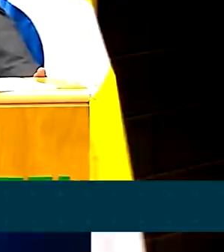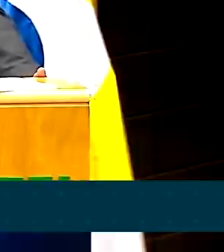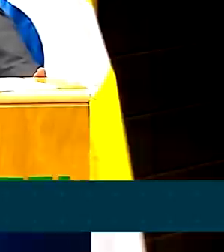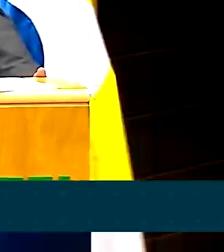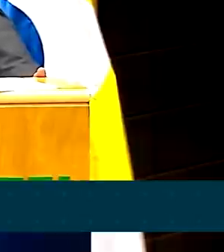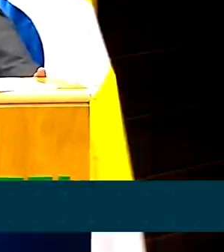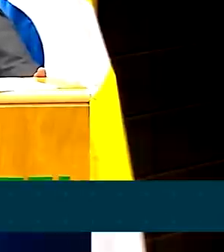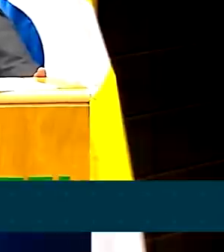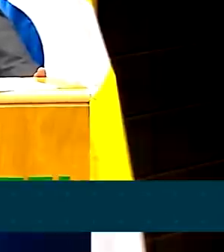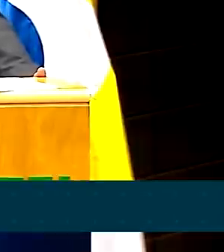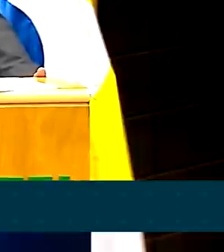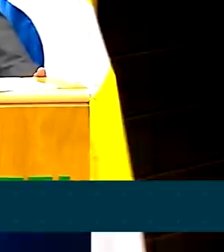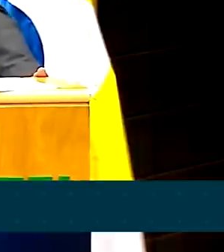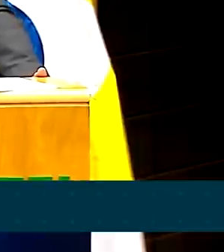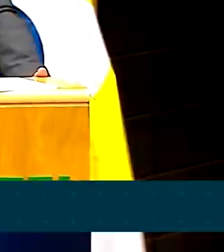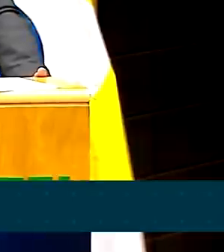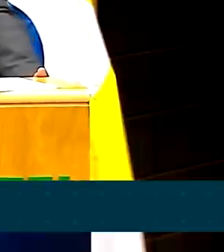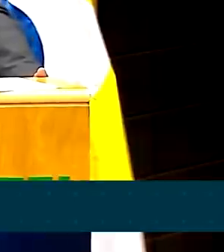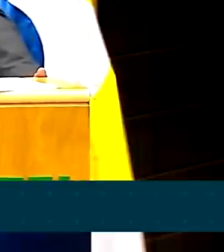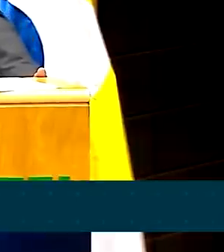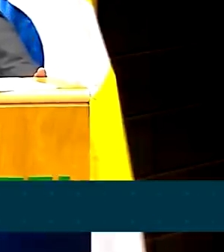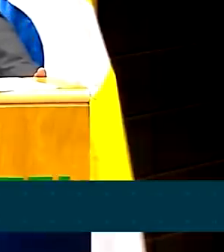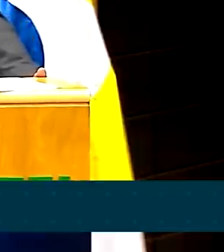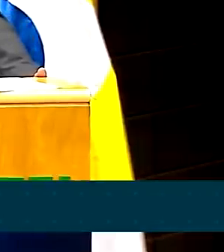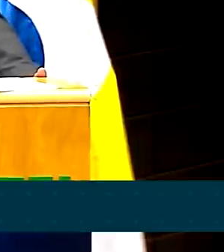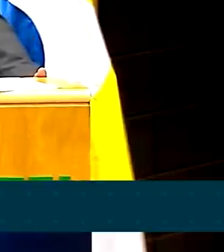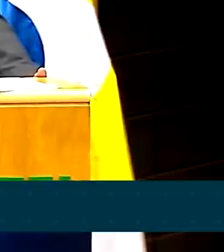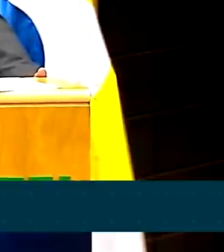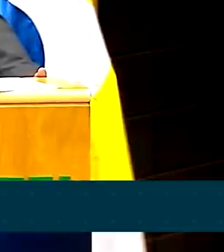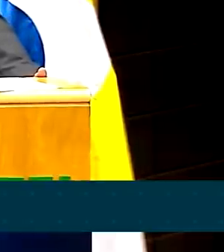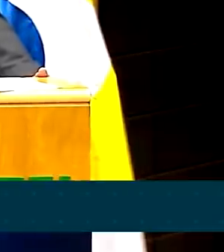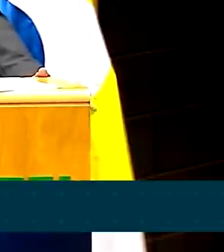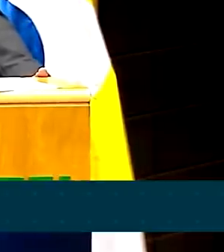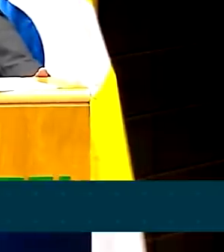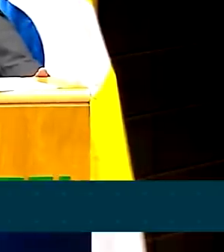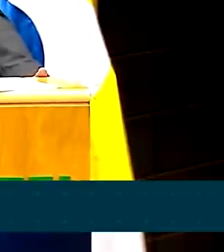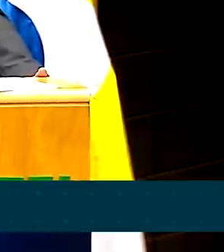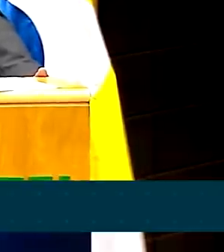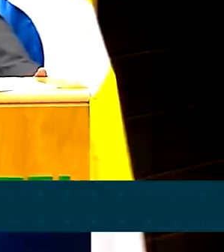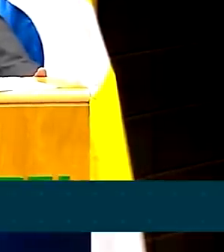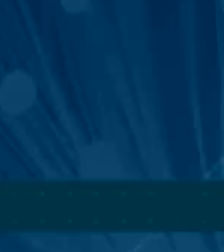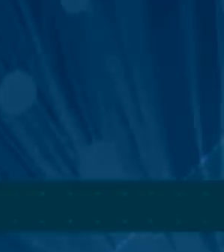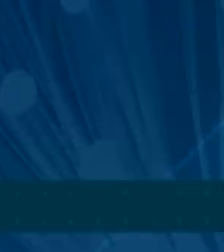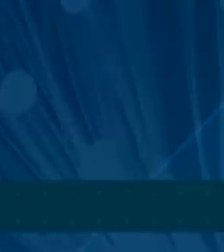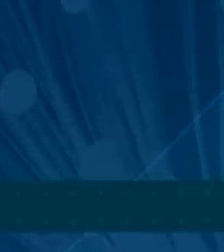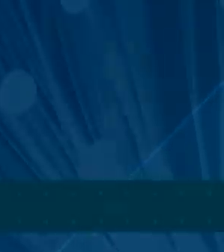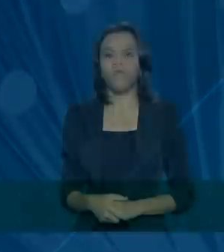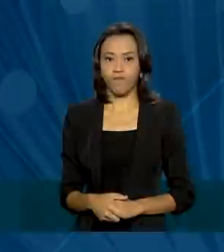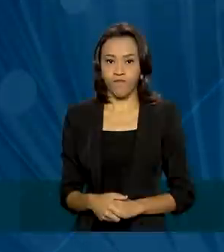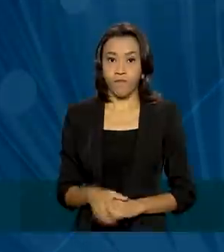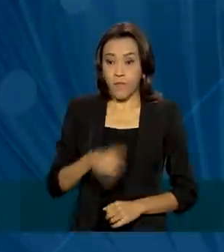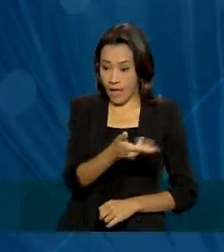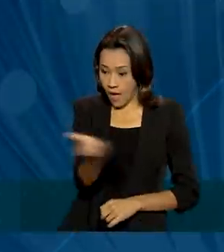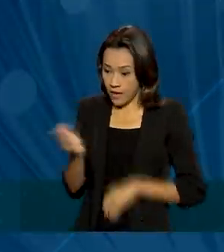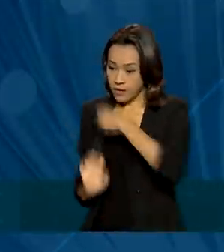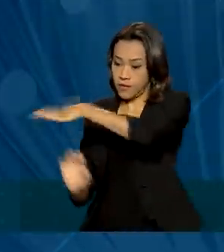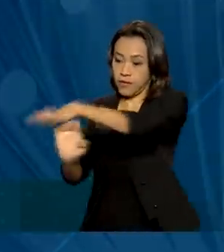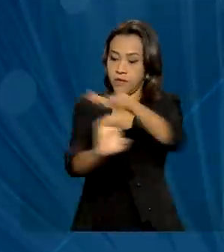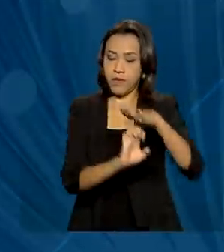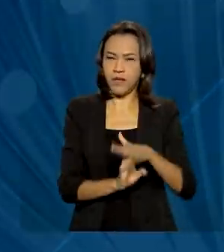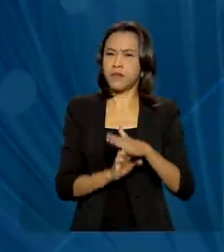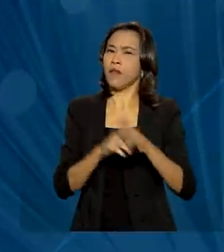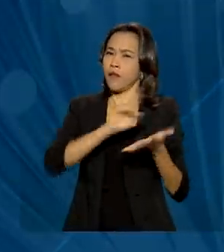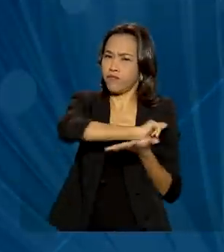É a informação que chega na ponta da linha. É essas pessoas se integrando com o Brasil e com o mundo. As empresas deverão cumprir uma